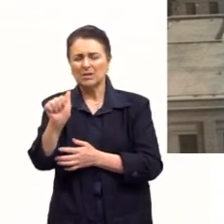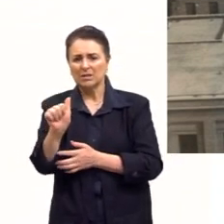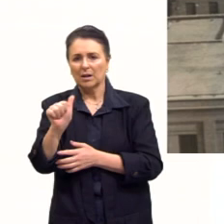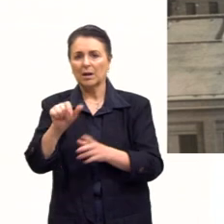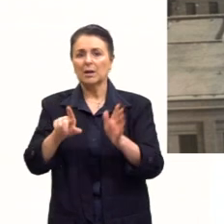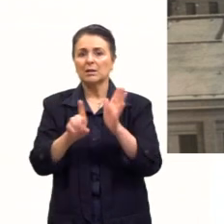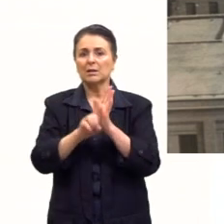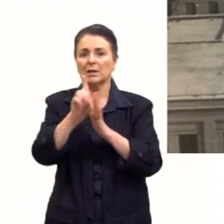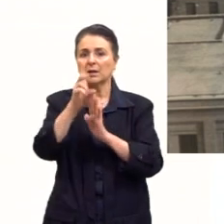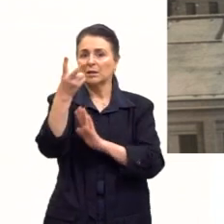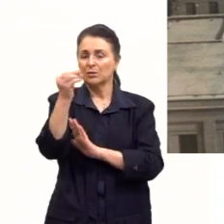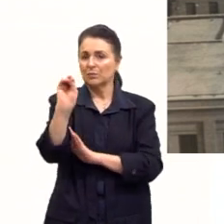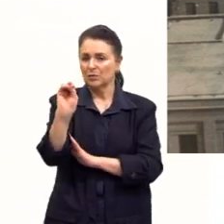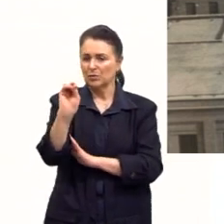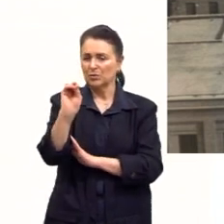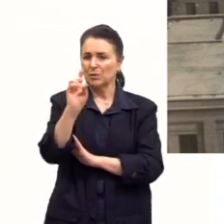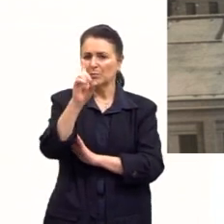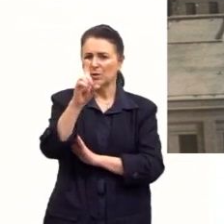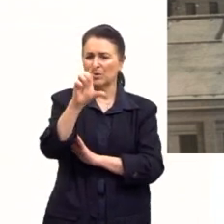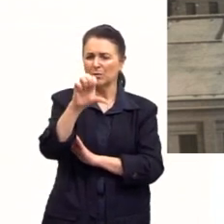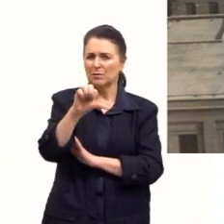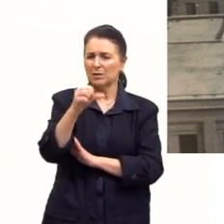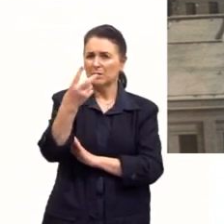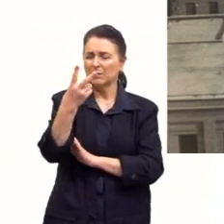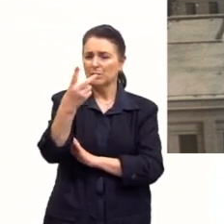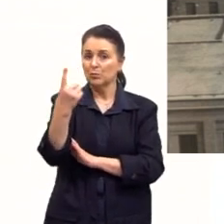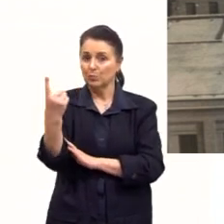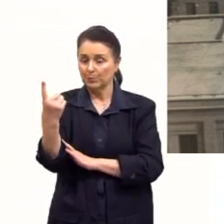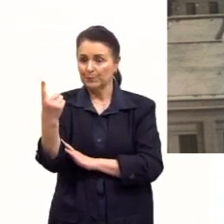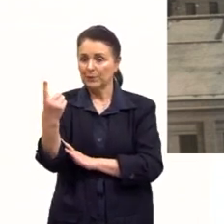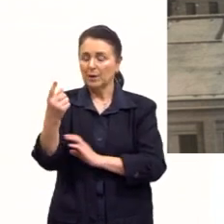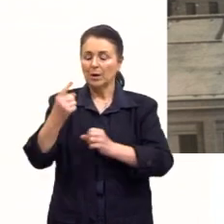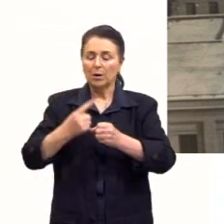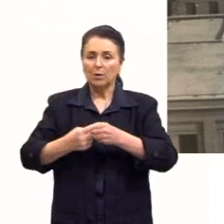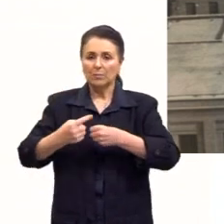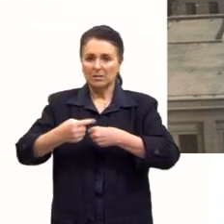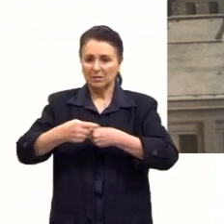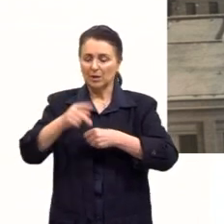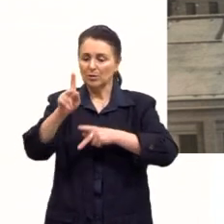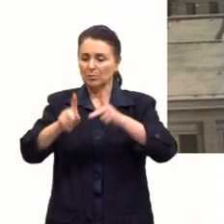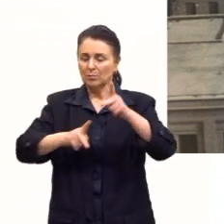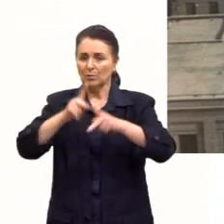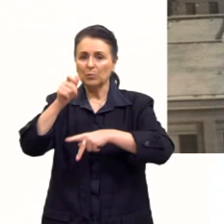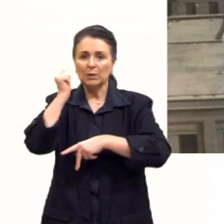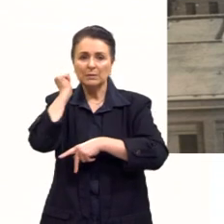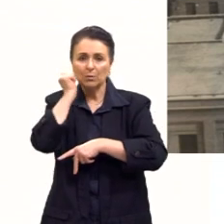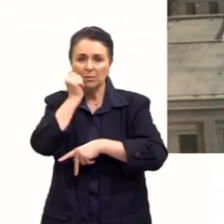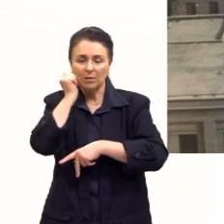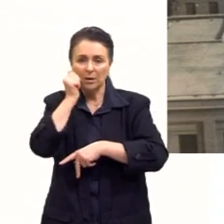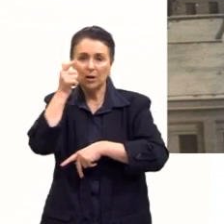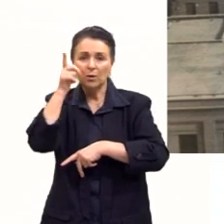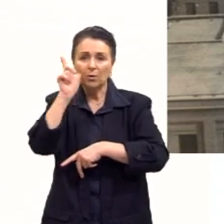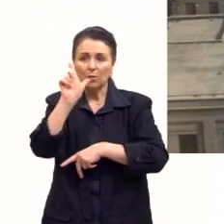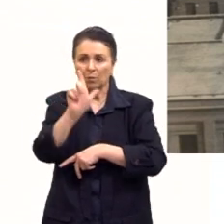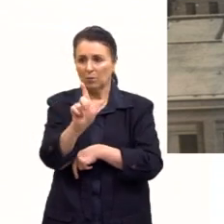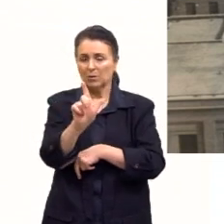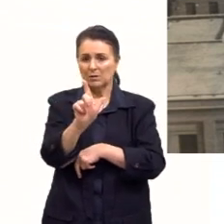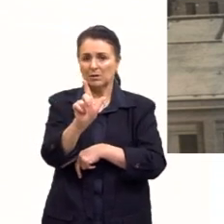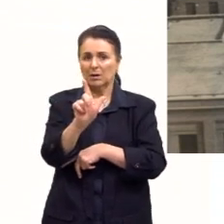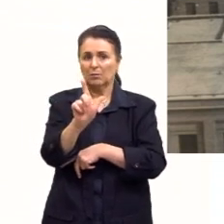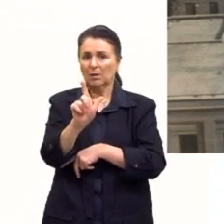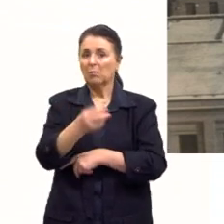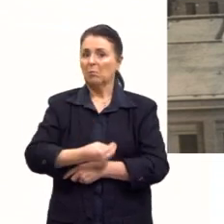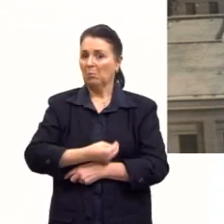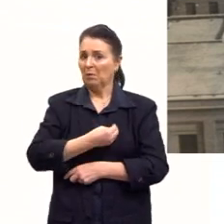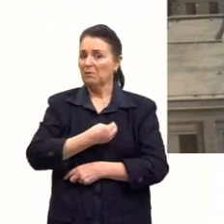1921, numa cidade então em que uma população negra conseguiu ter uma condição de vida